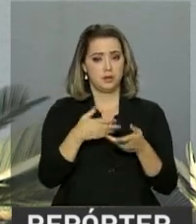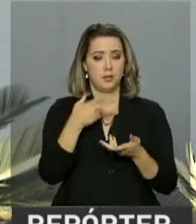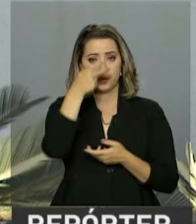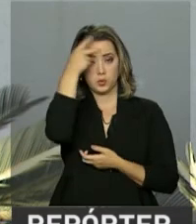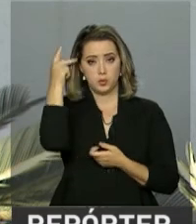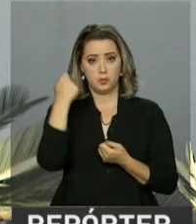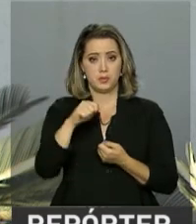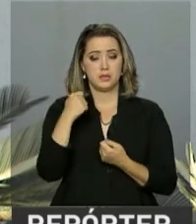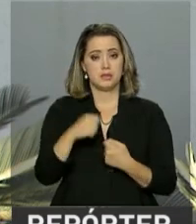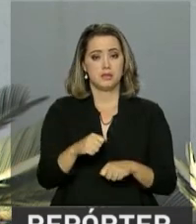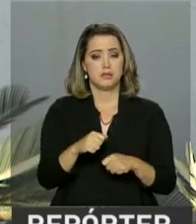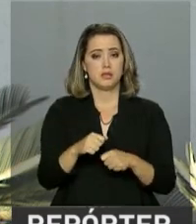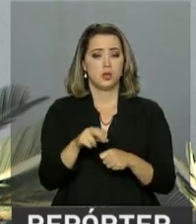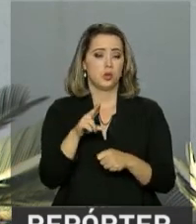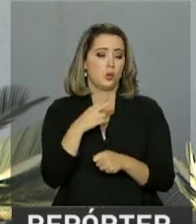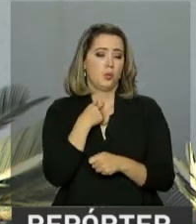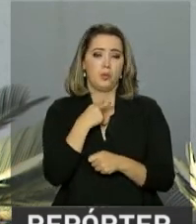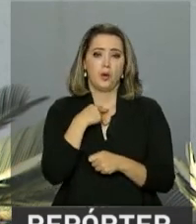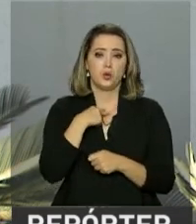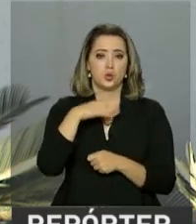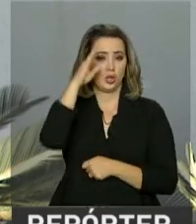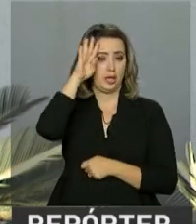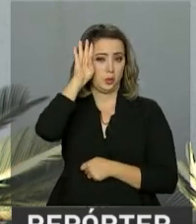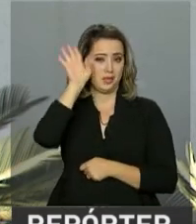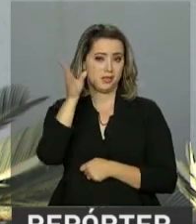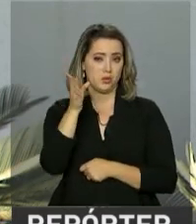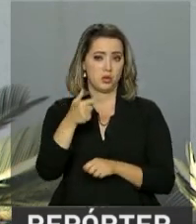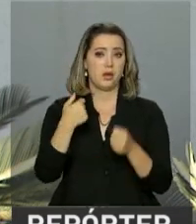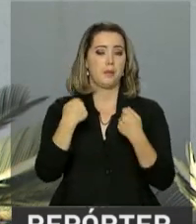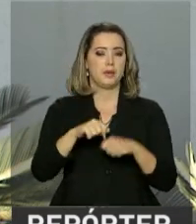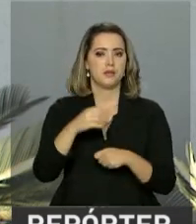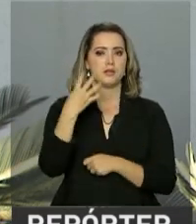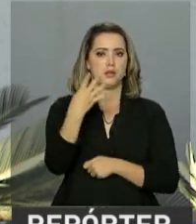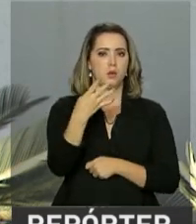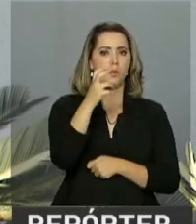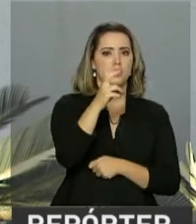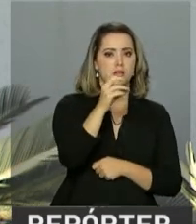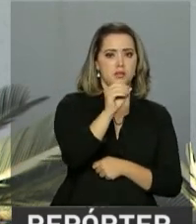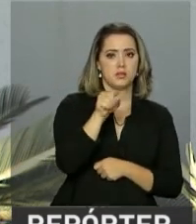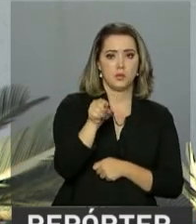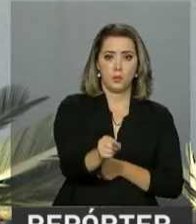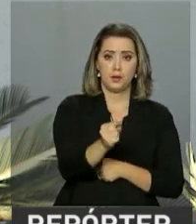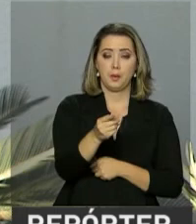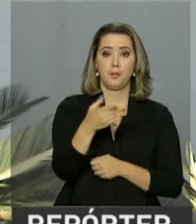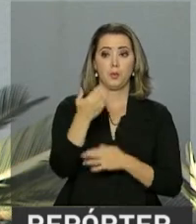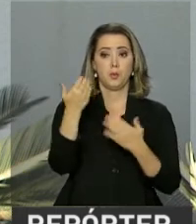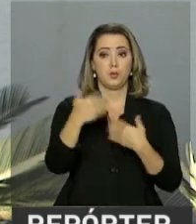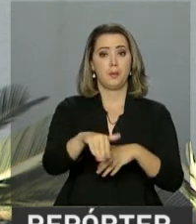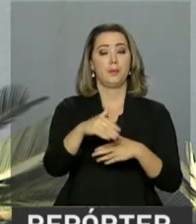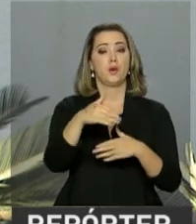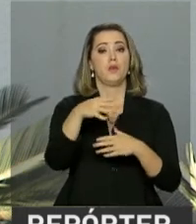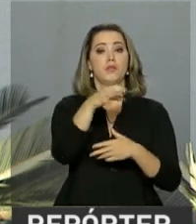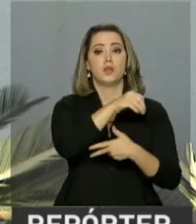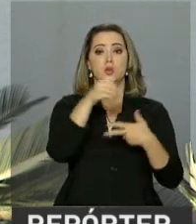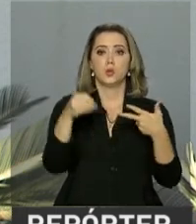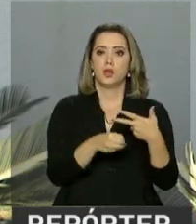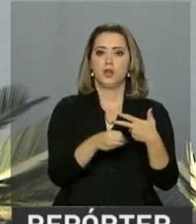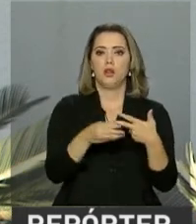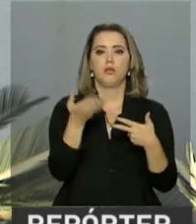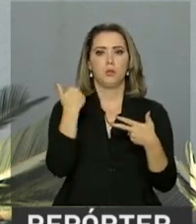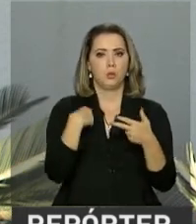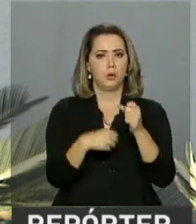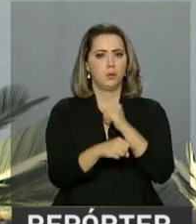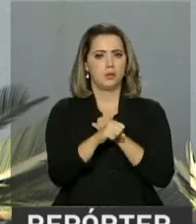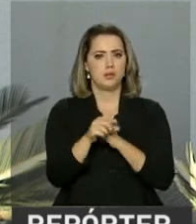pode ter curso superior e precisa ter tirado pelo menos 450 pontos na prova do Enem de 2016 e nota acima de